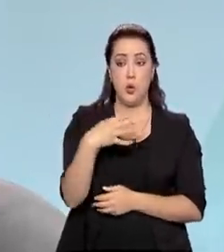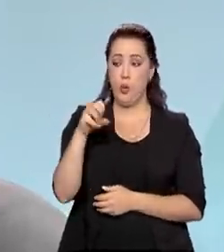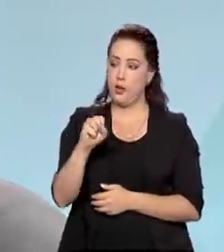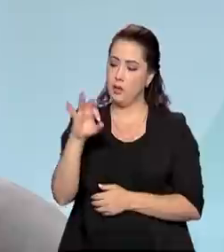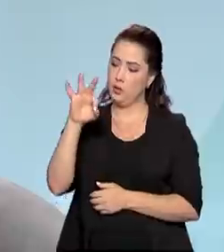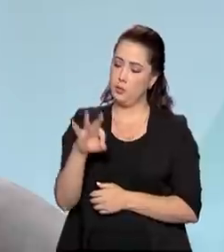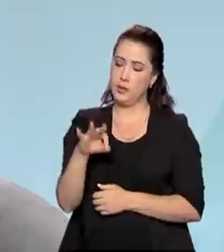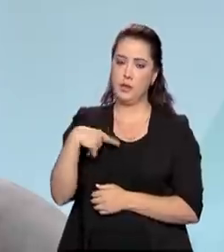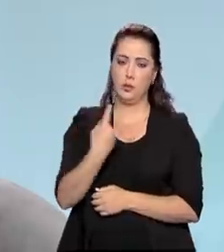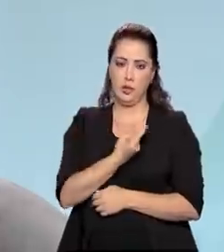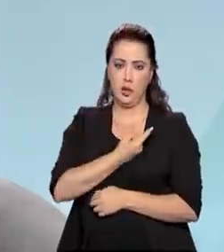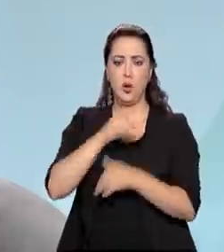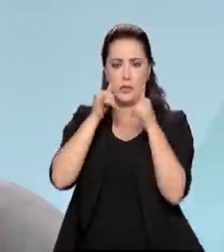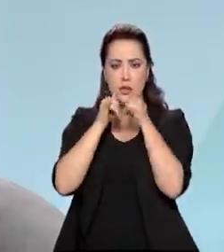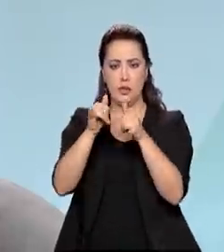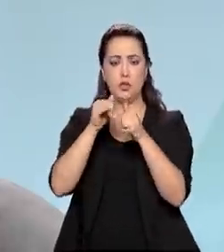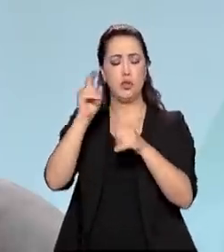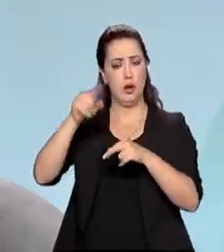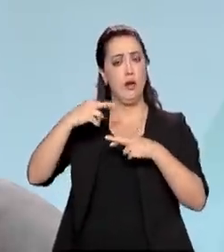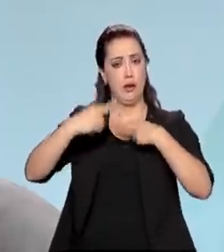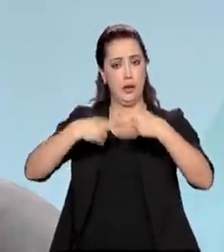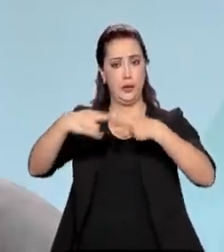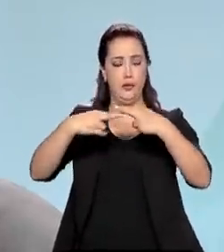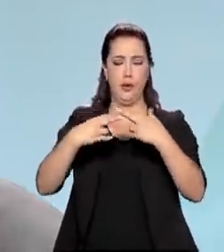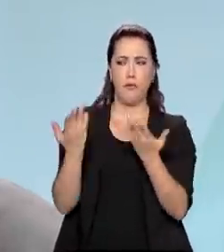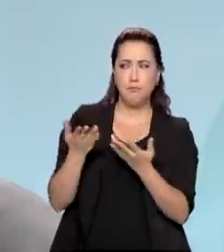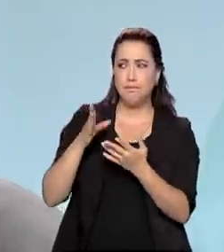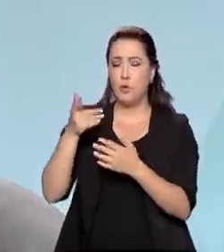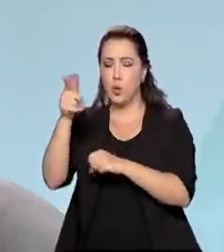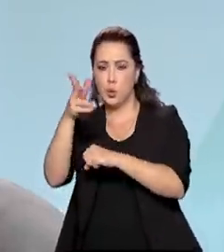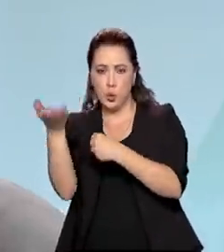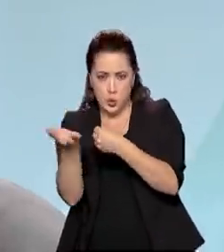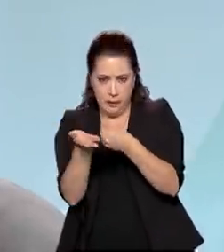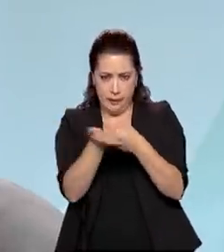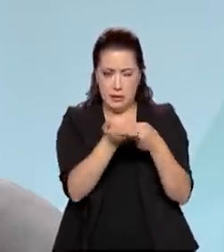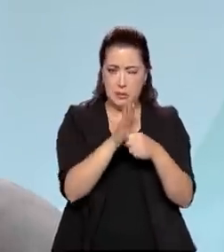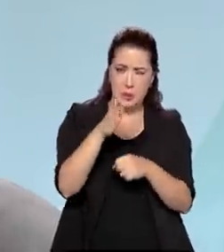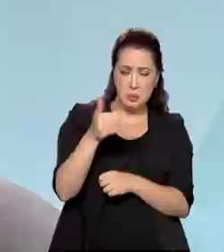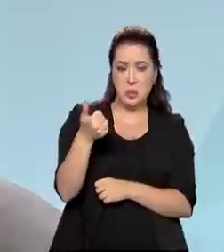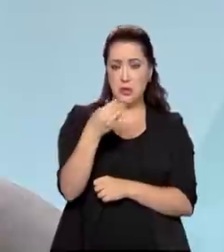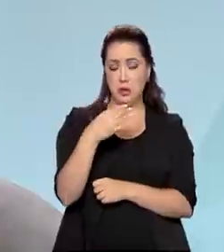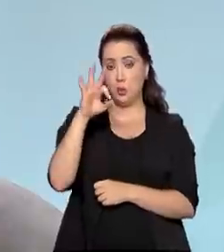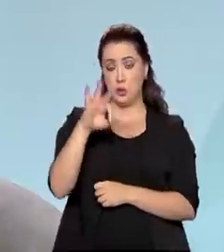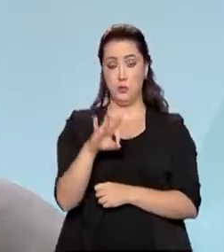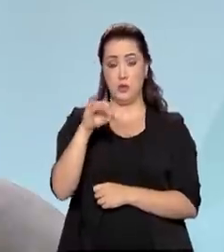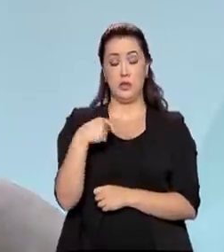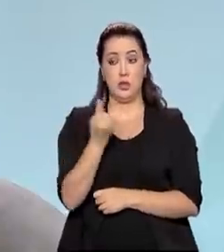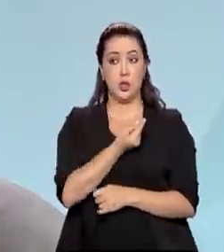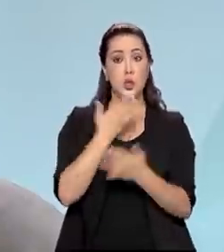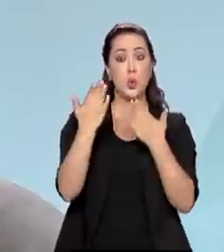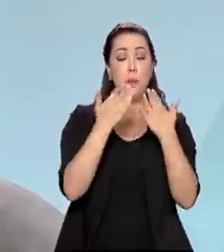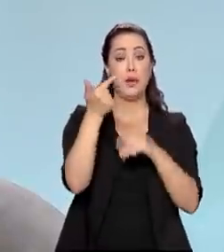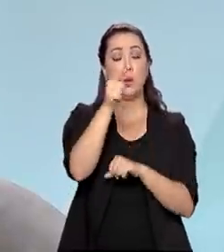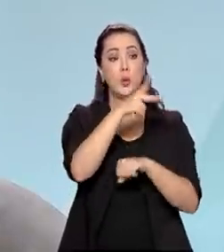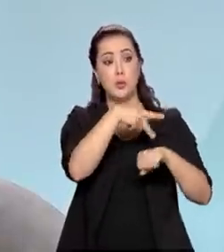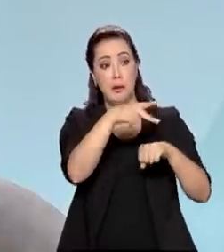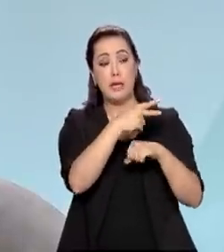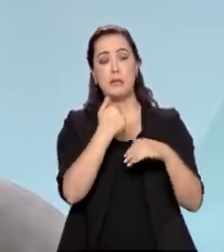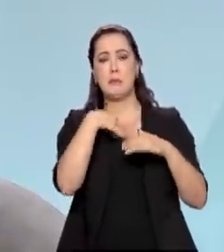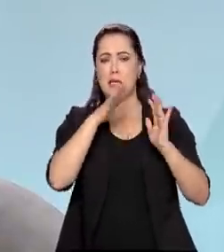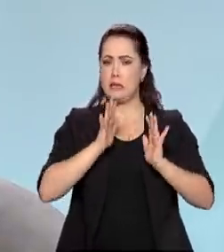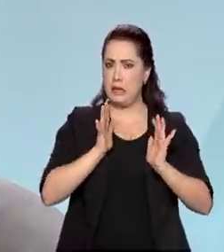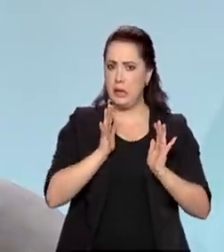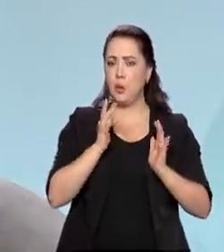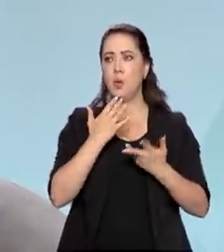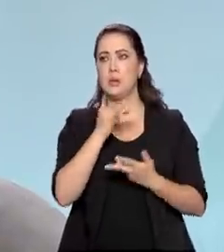é renovável. Para você ter uma ideia, a média mundial é de 14%. E se nós compararmos com os países mais desenvolvidos, por